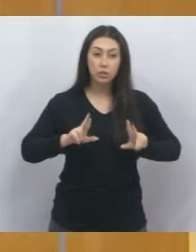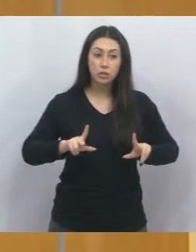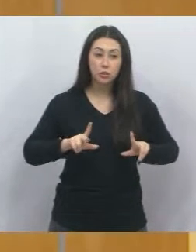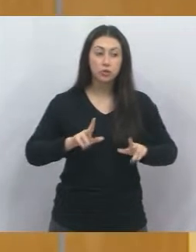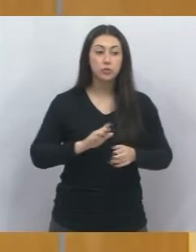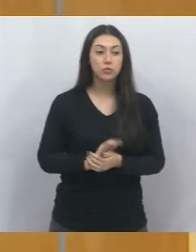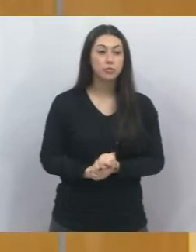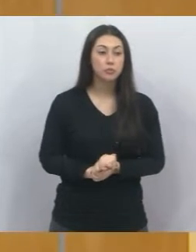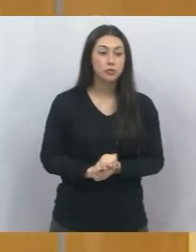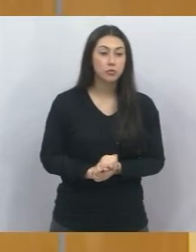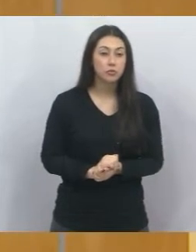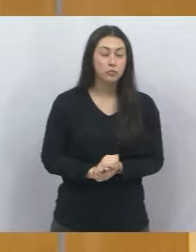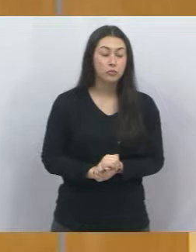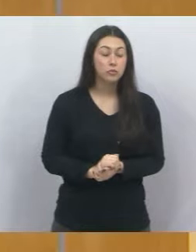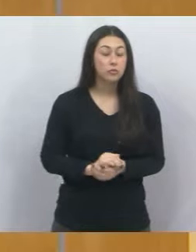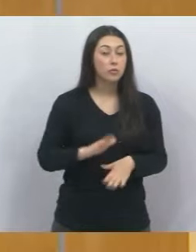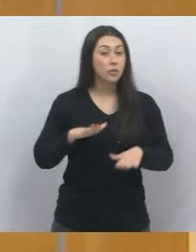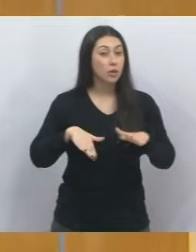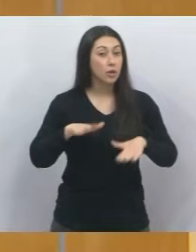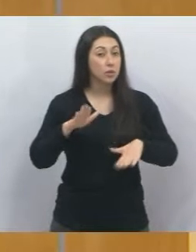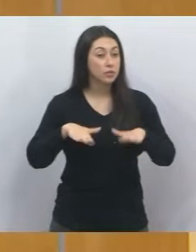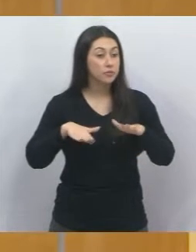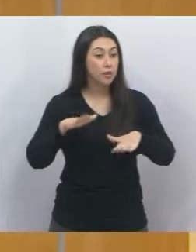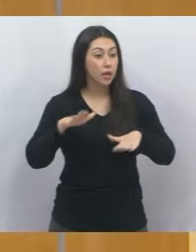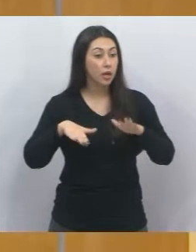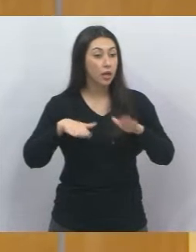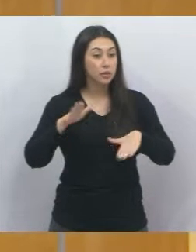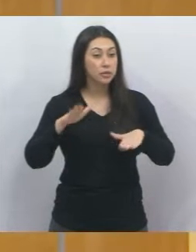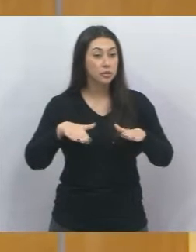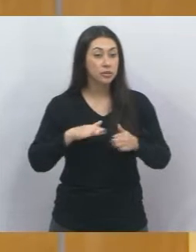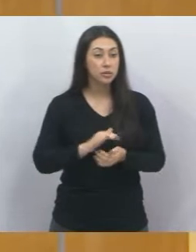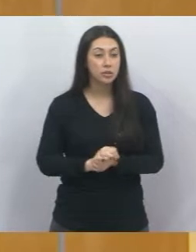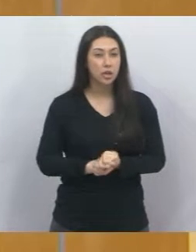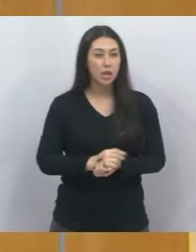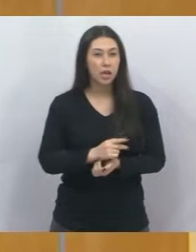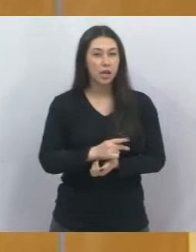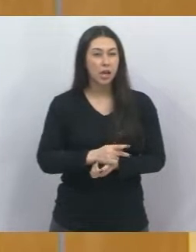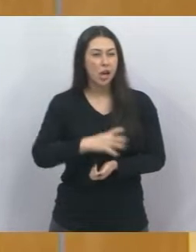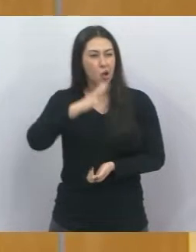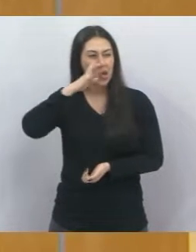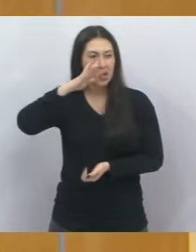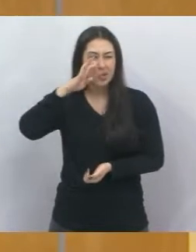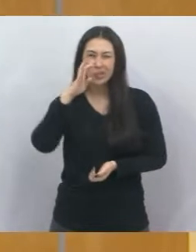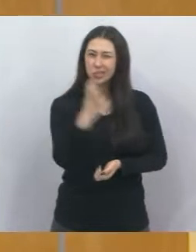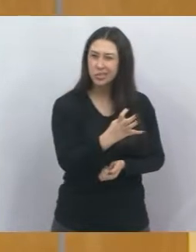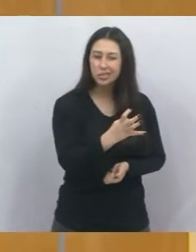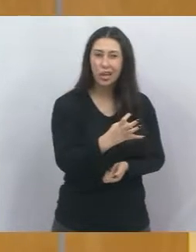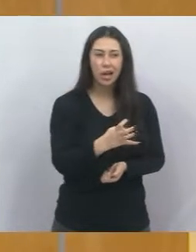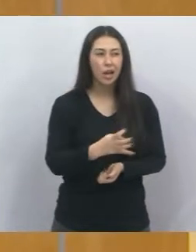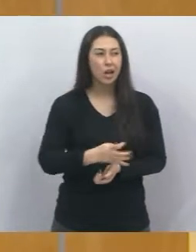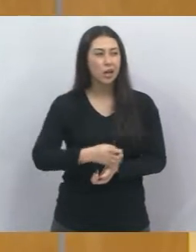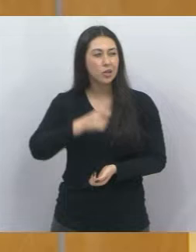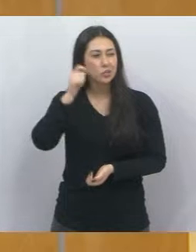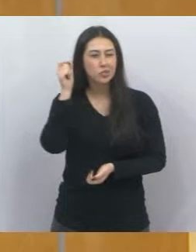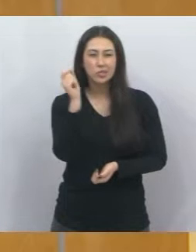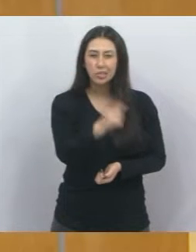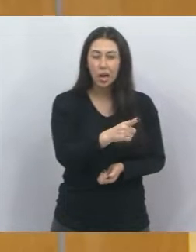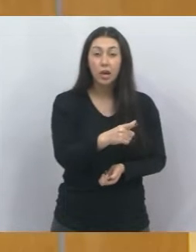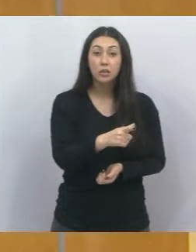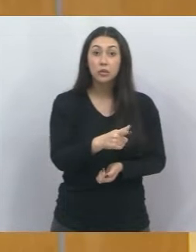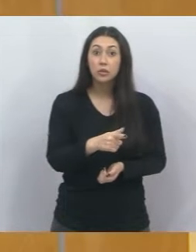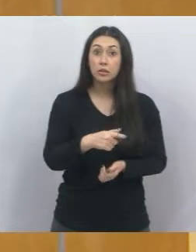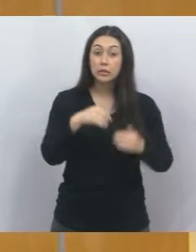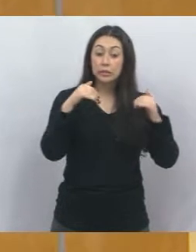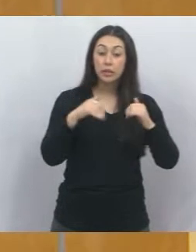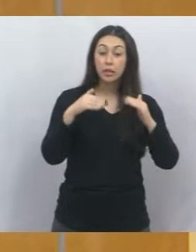Muitas das vezes, muitos deles são condenados, julgados, ameaçados dentro